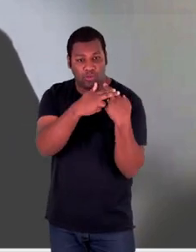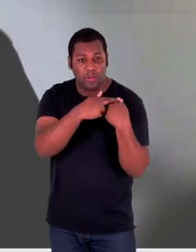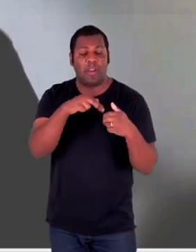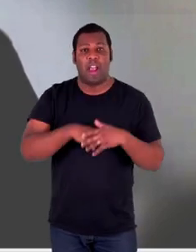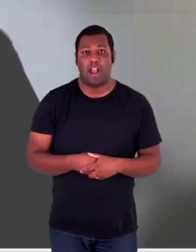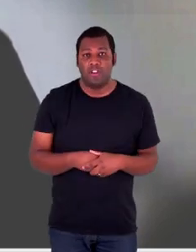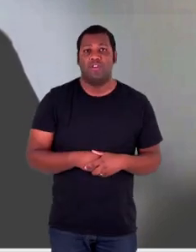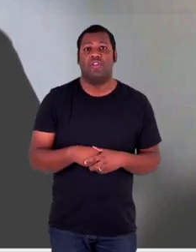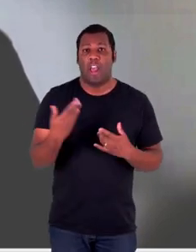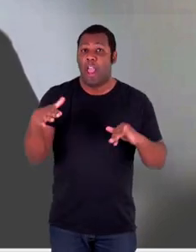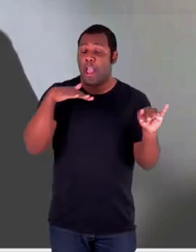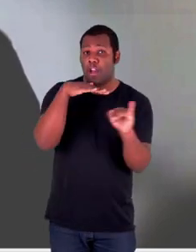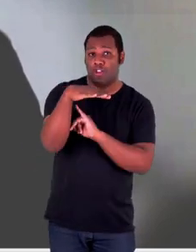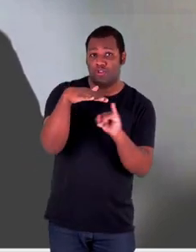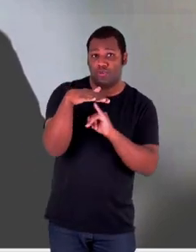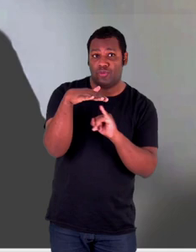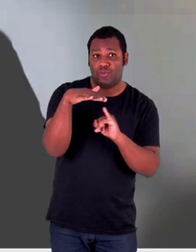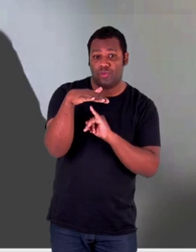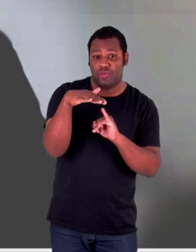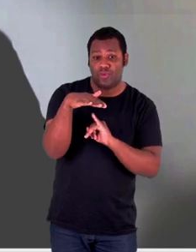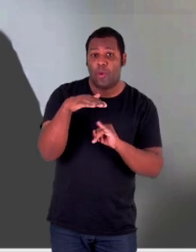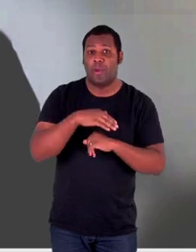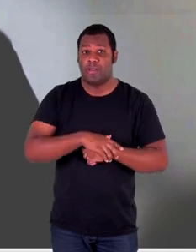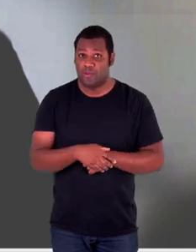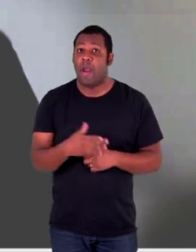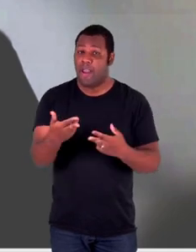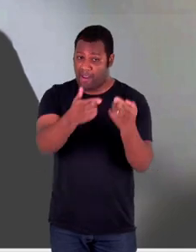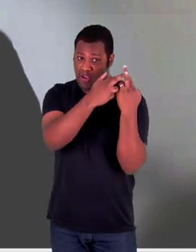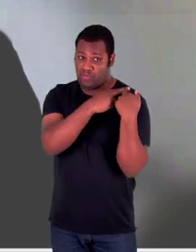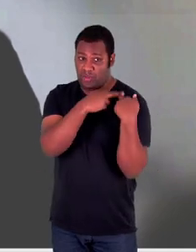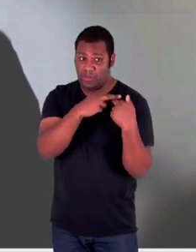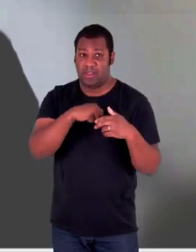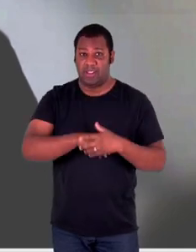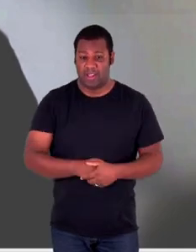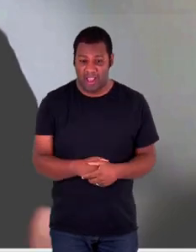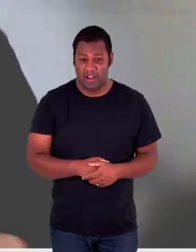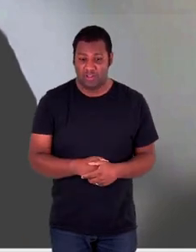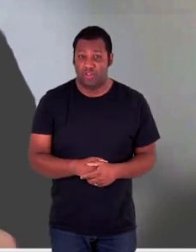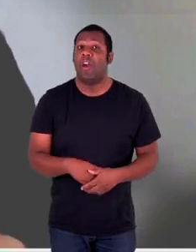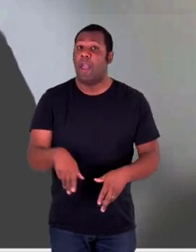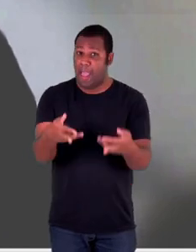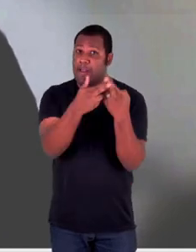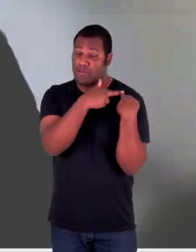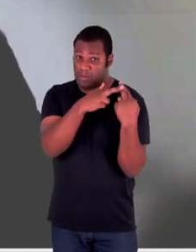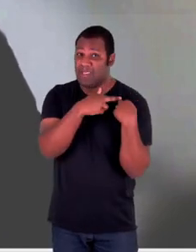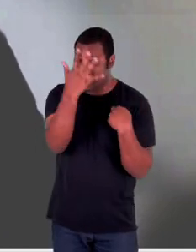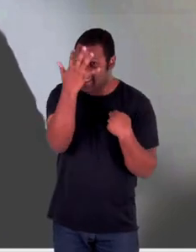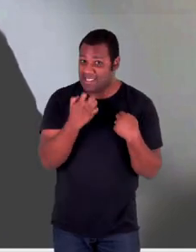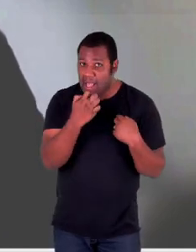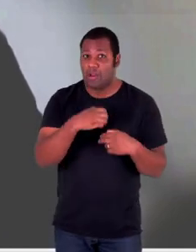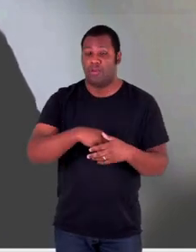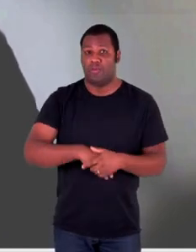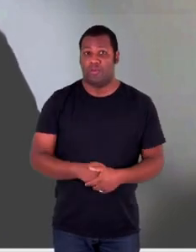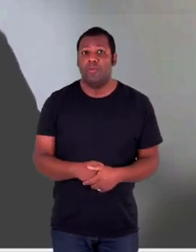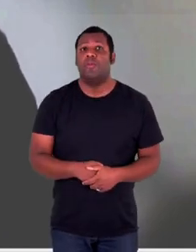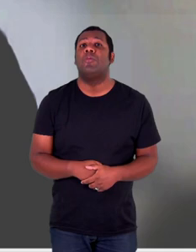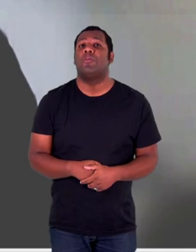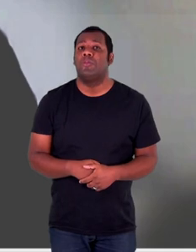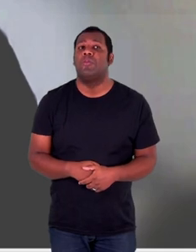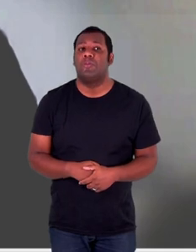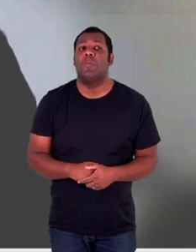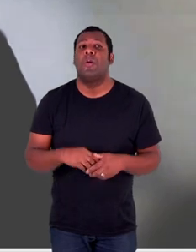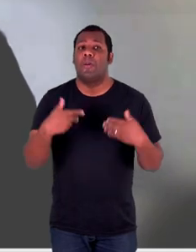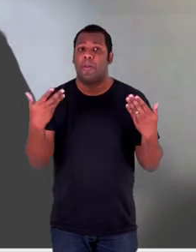institucional, ela não deve ser entendida como uma concorrência excludente, em que atores competem entre si, ao contrário,